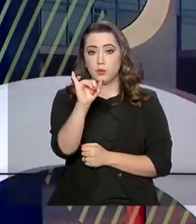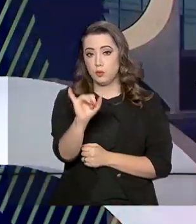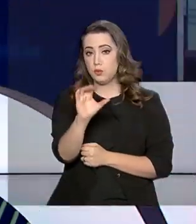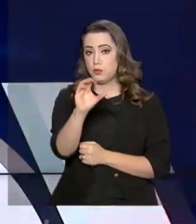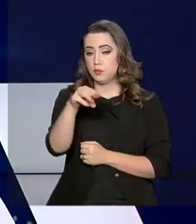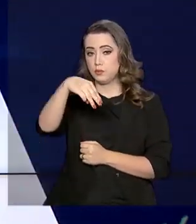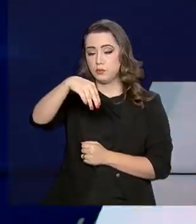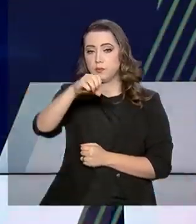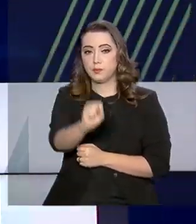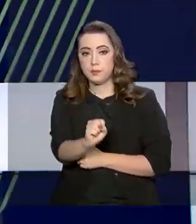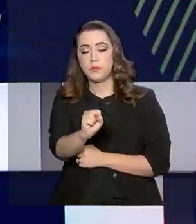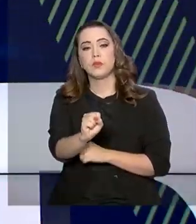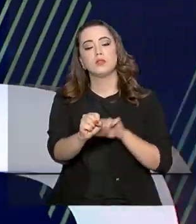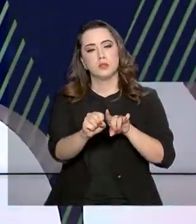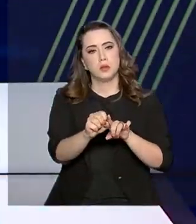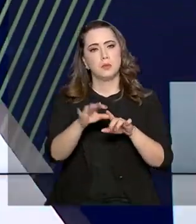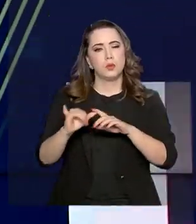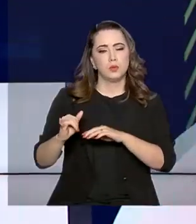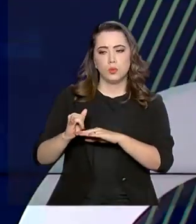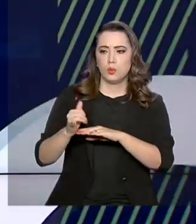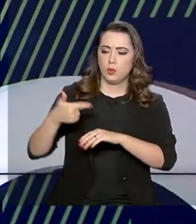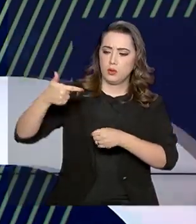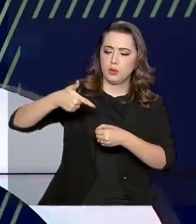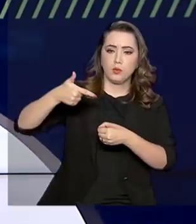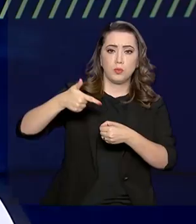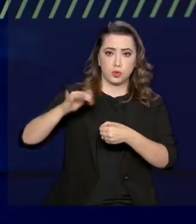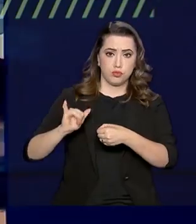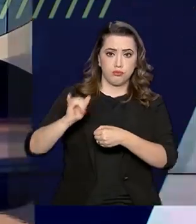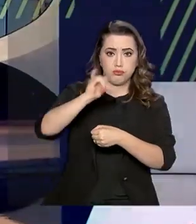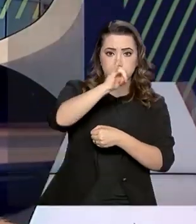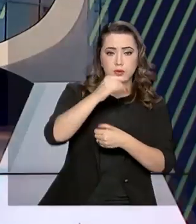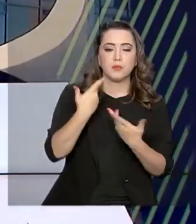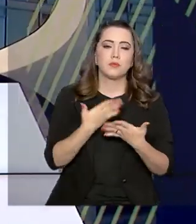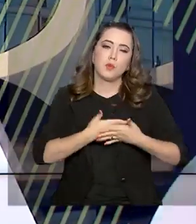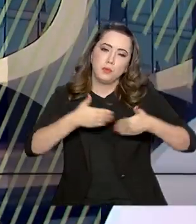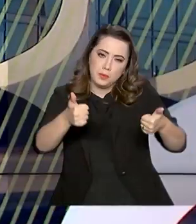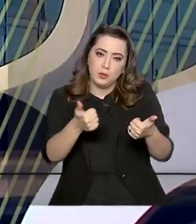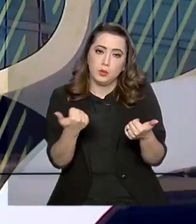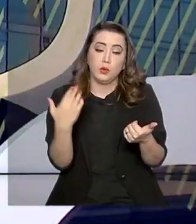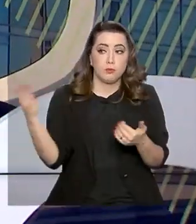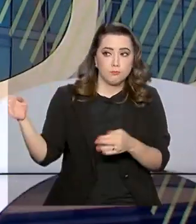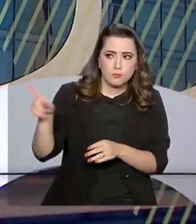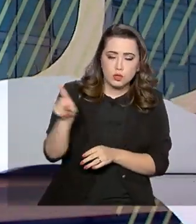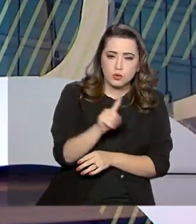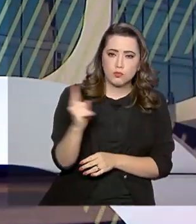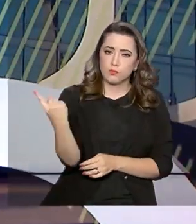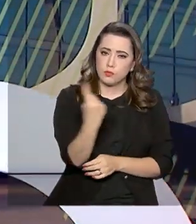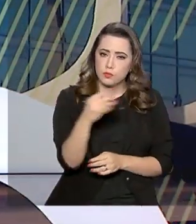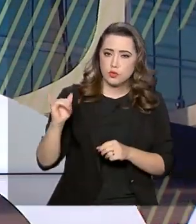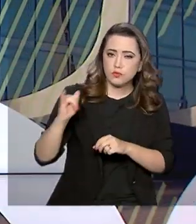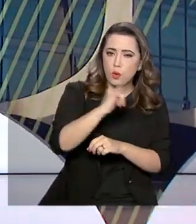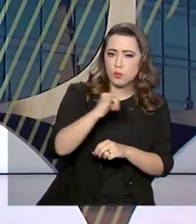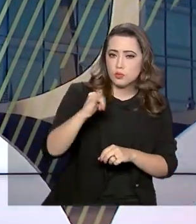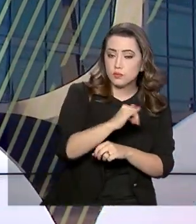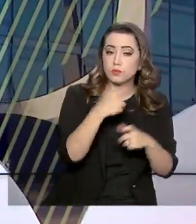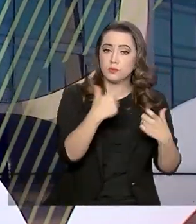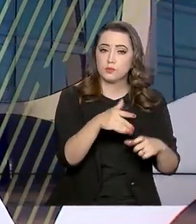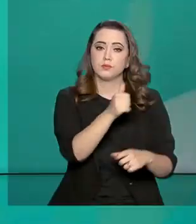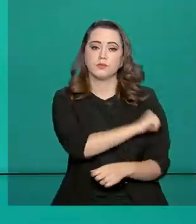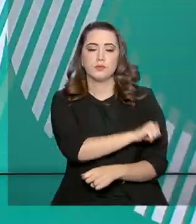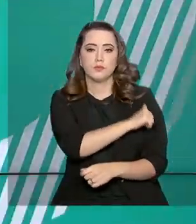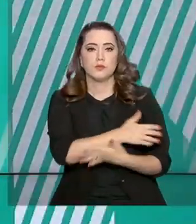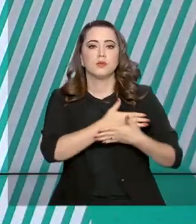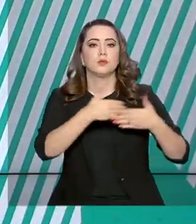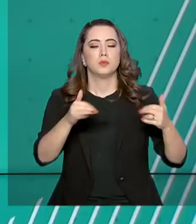Ministério do Turismo, deve reforçar a vinda de novos voos ao Estado e ainda incrementar o mercado de aviação no